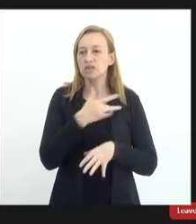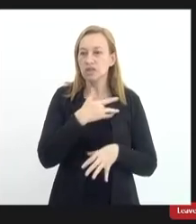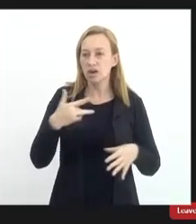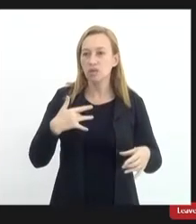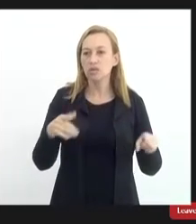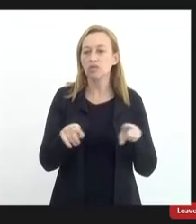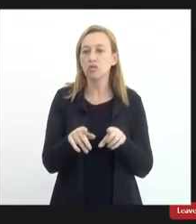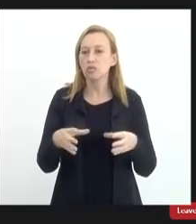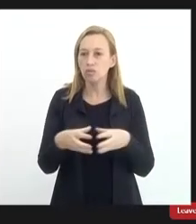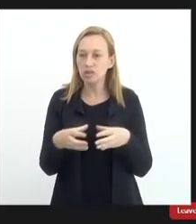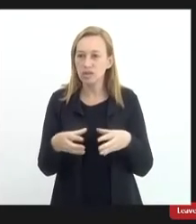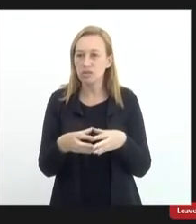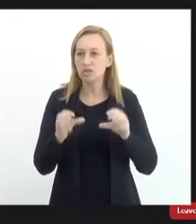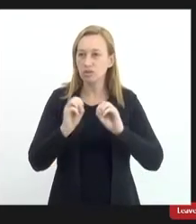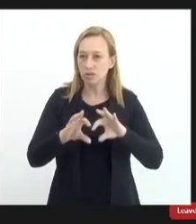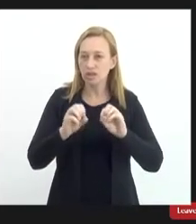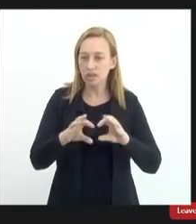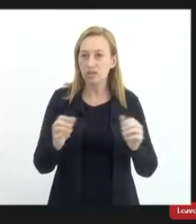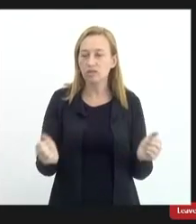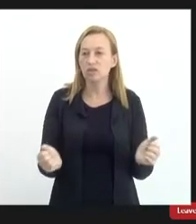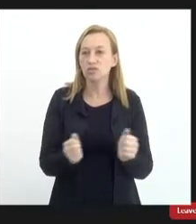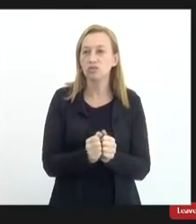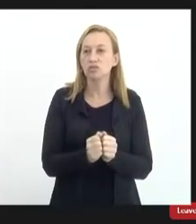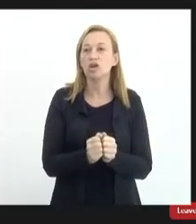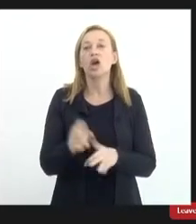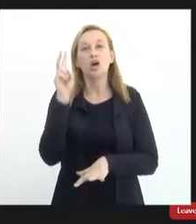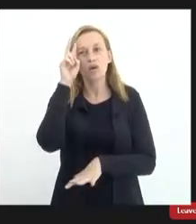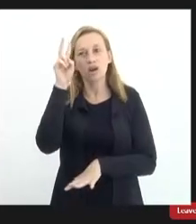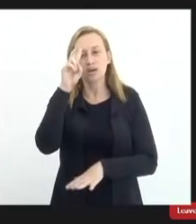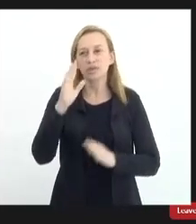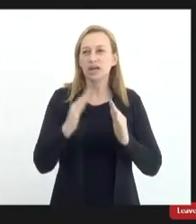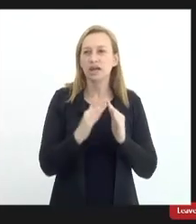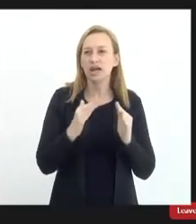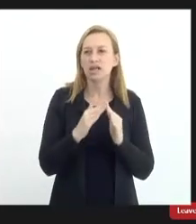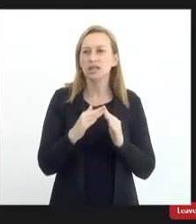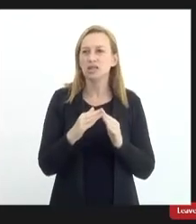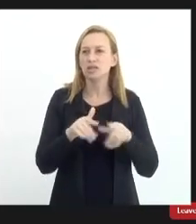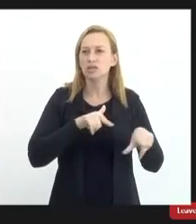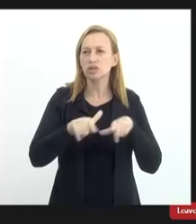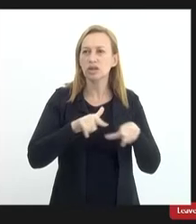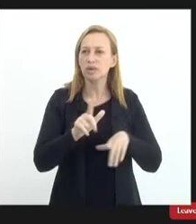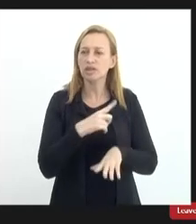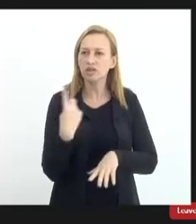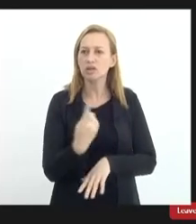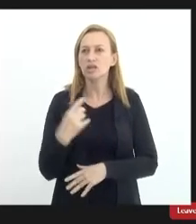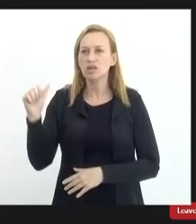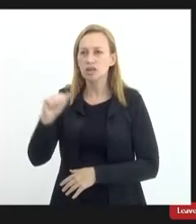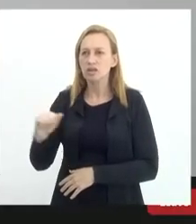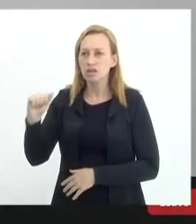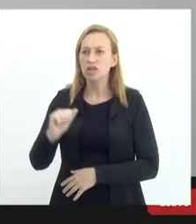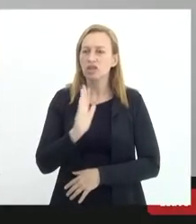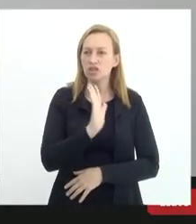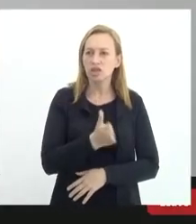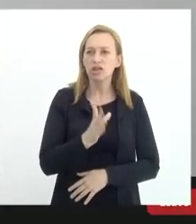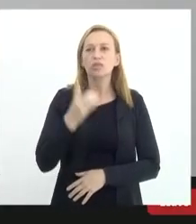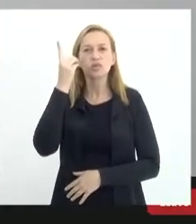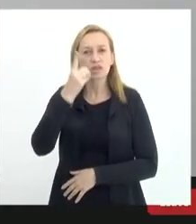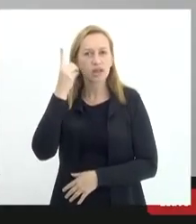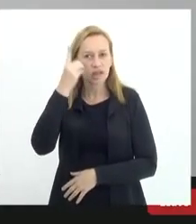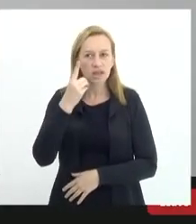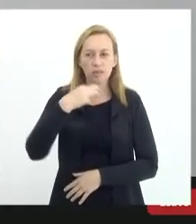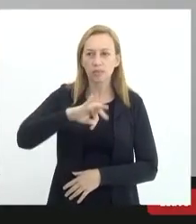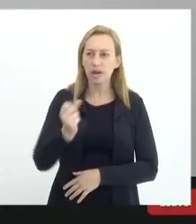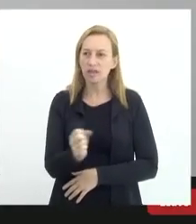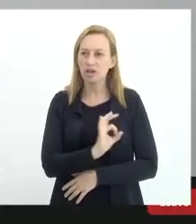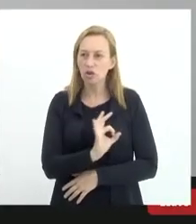interlocutar com ele eu lembro que na casa eu trabalho das nossas assessorias inclusive já deputado Marta Rocha já há